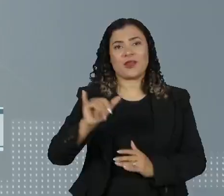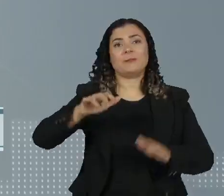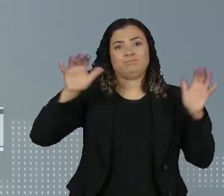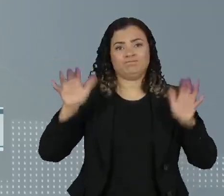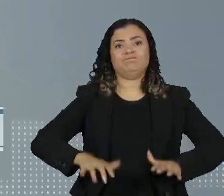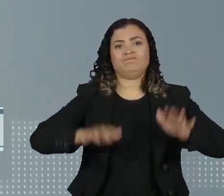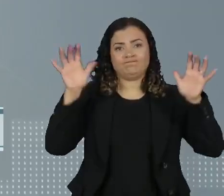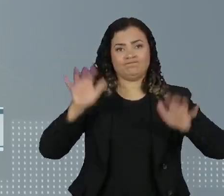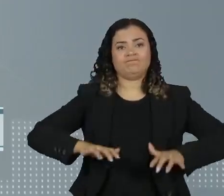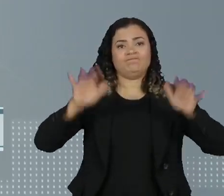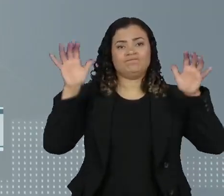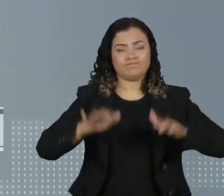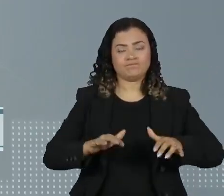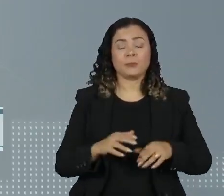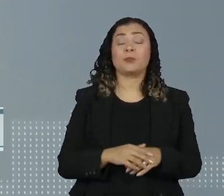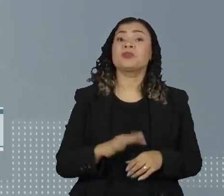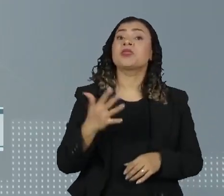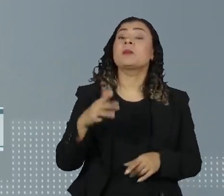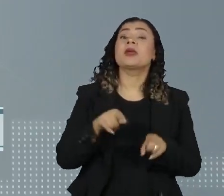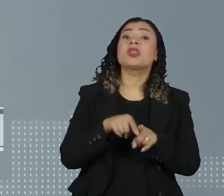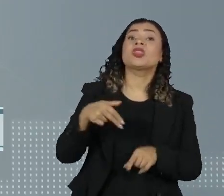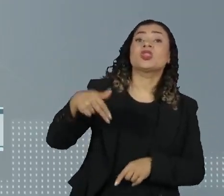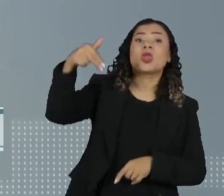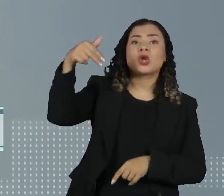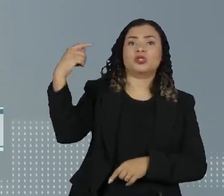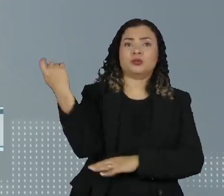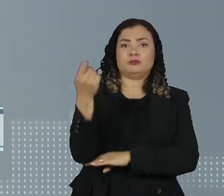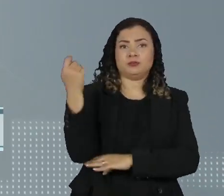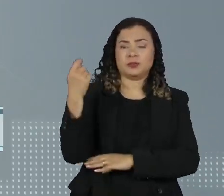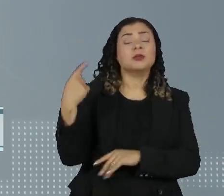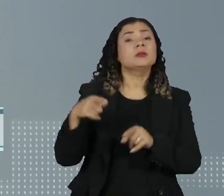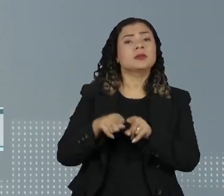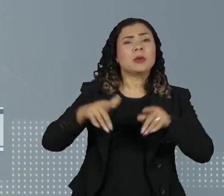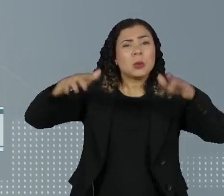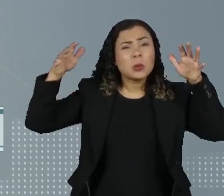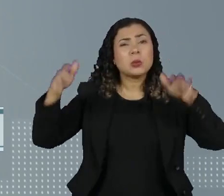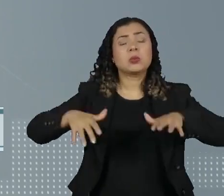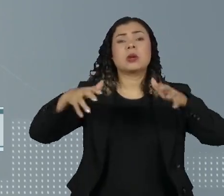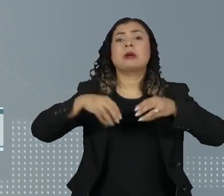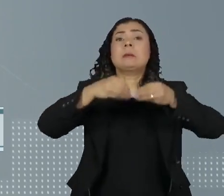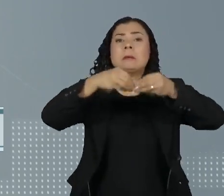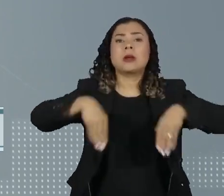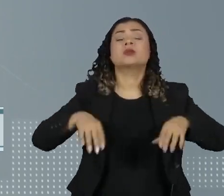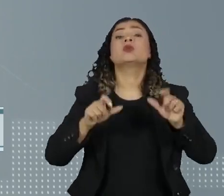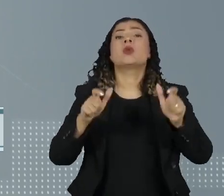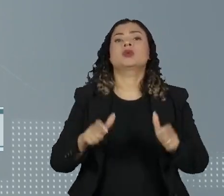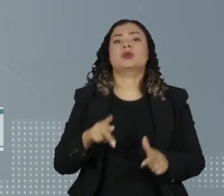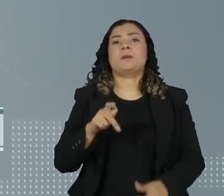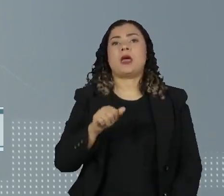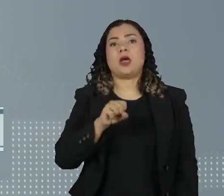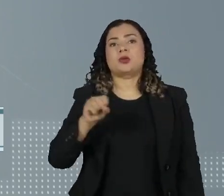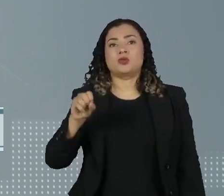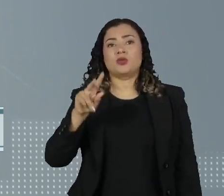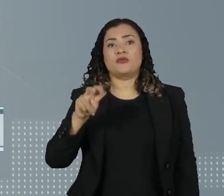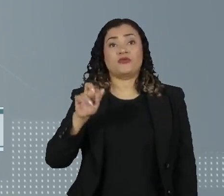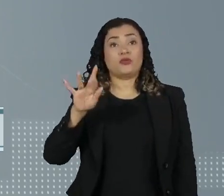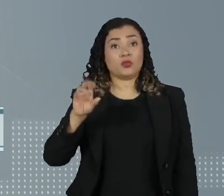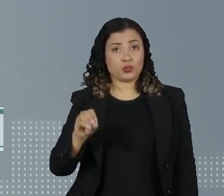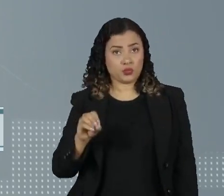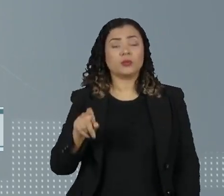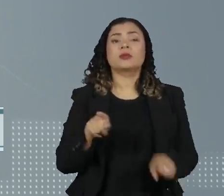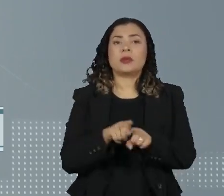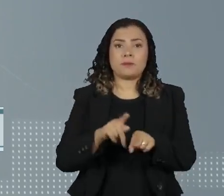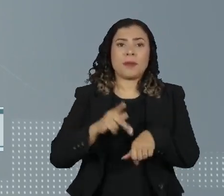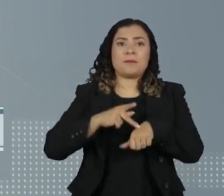mês. No norte do estado gaúcho, a tempestade causou estragos em Passo Fundo. No sul do estado, também choveu